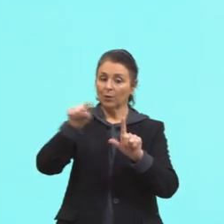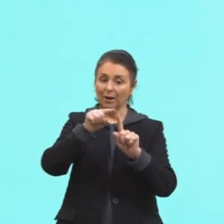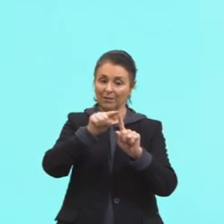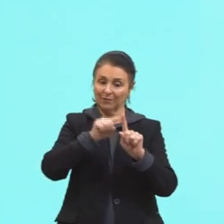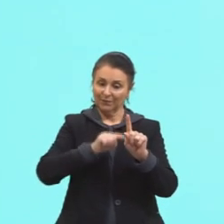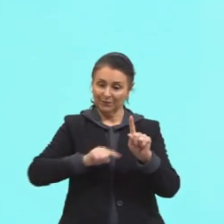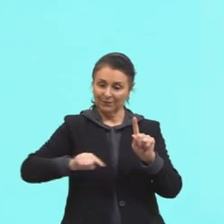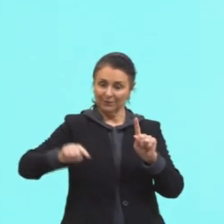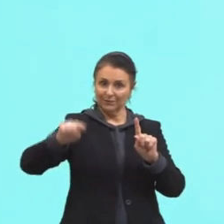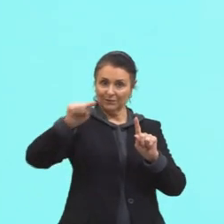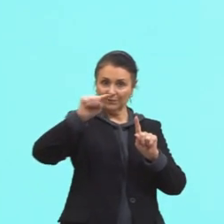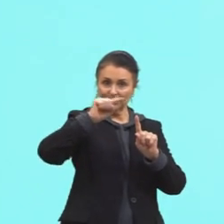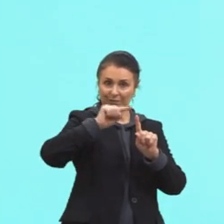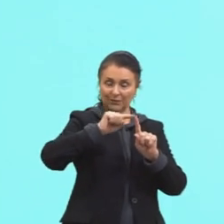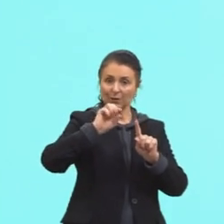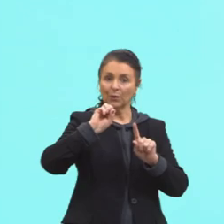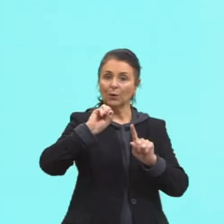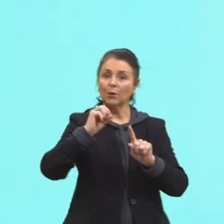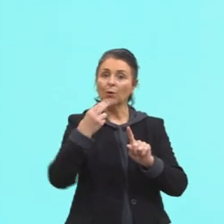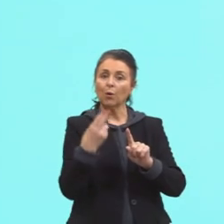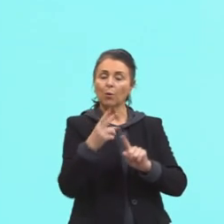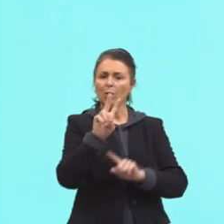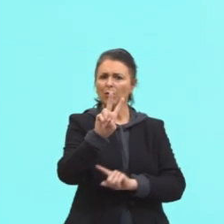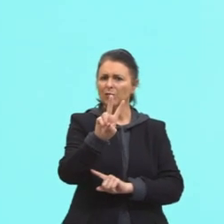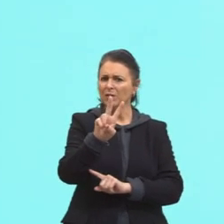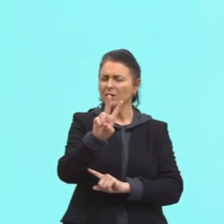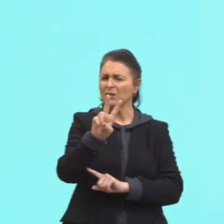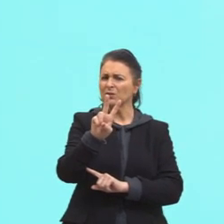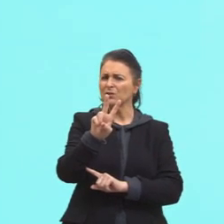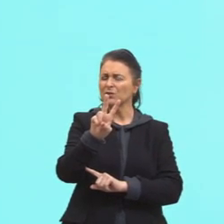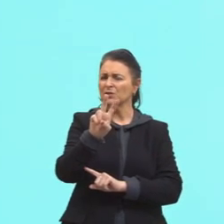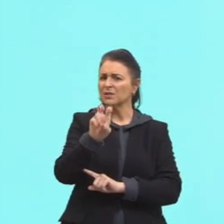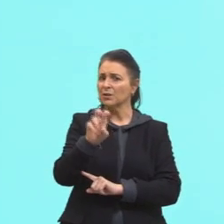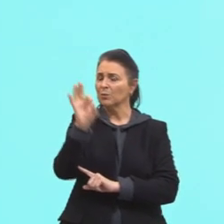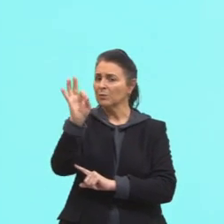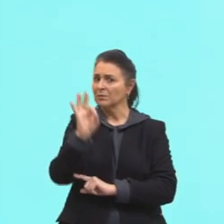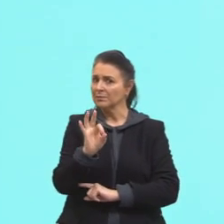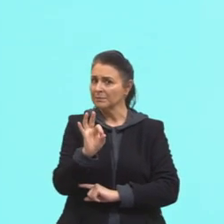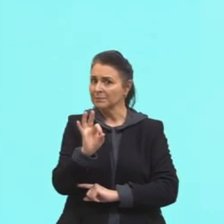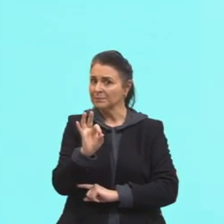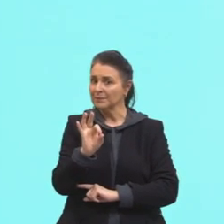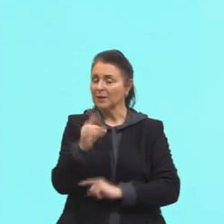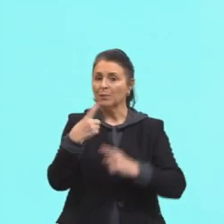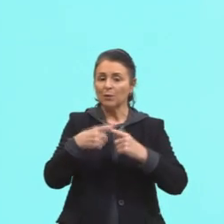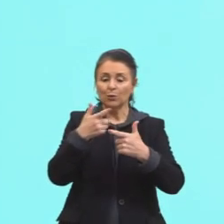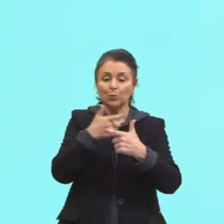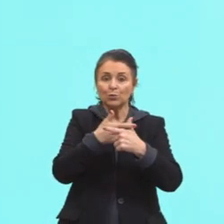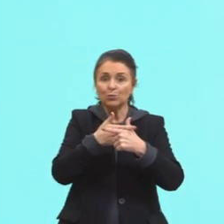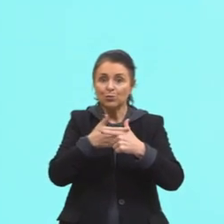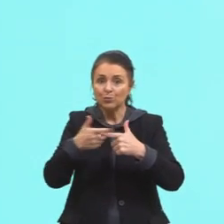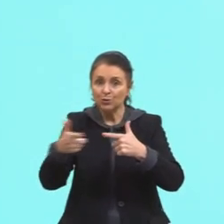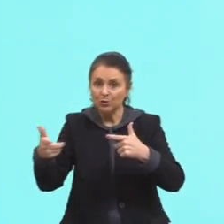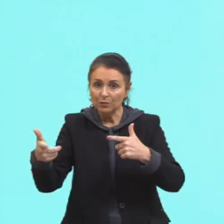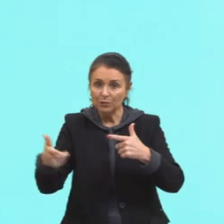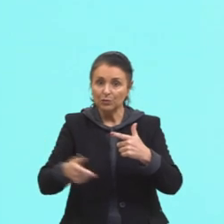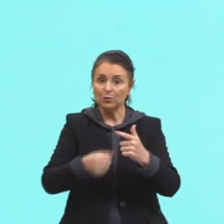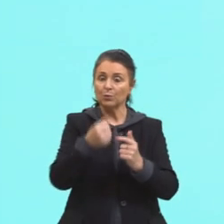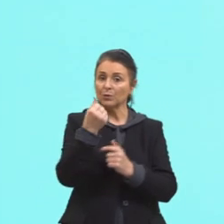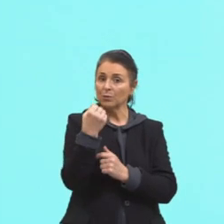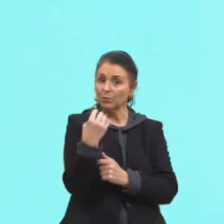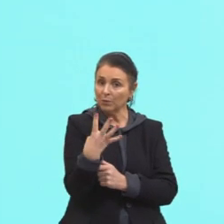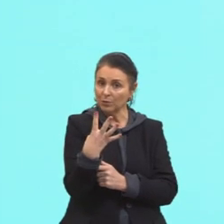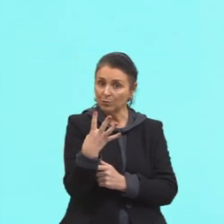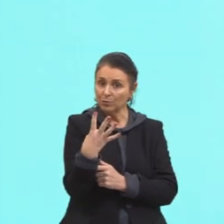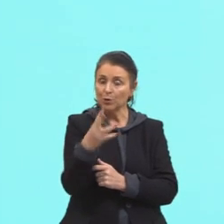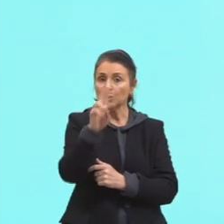Ou também a gente pode chamar ele de 25%, porque aqui é como se eu dividisse o meu gráfico em quatro partes e